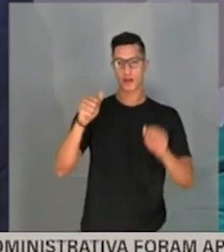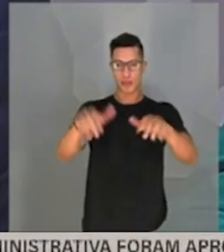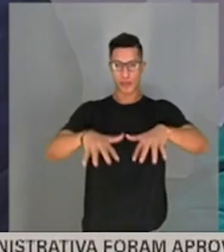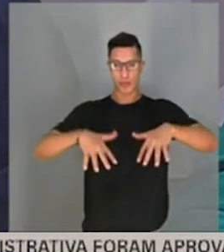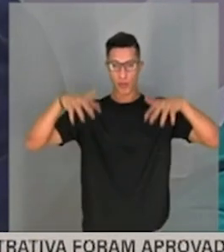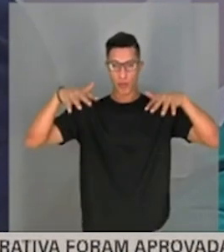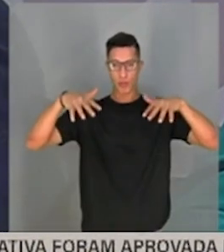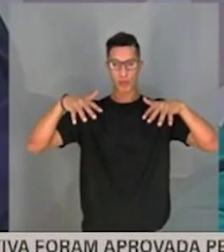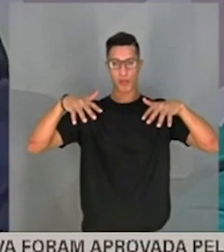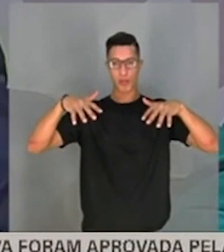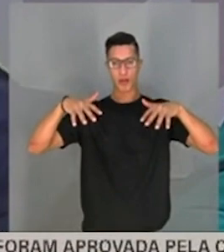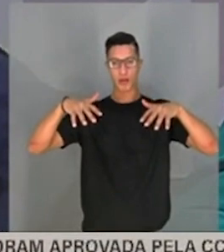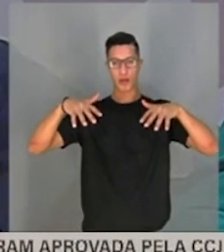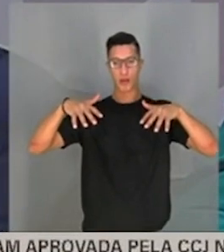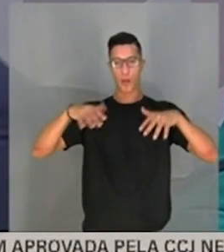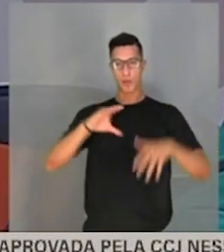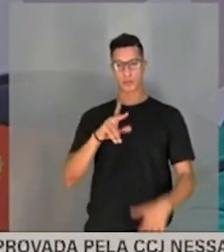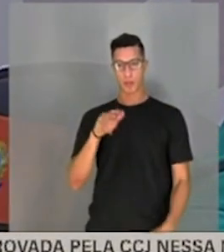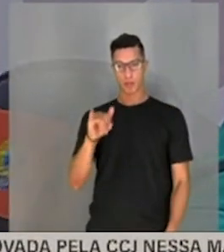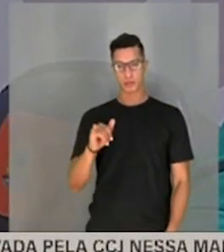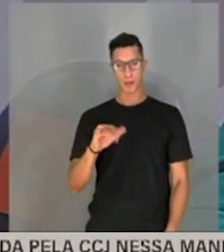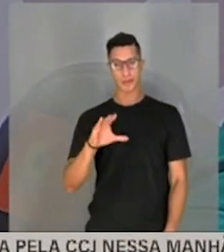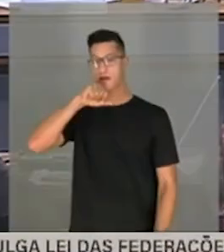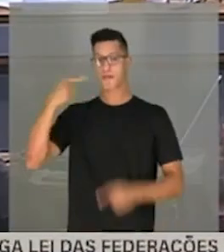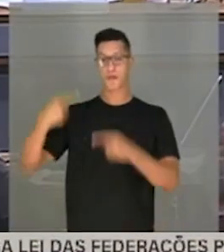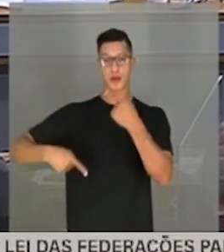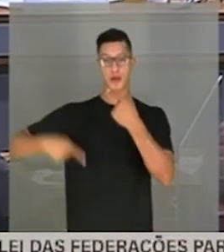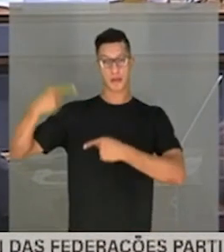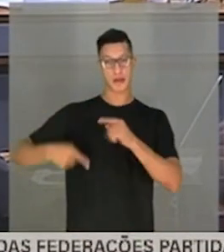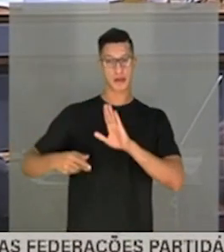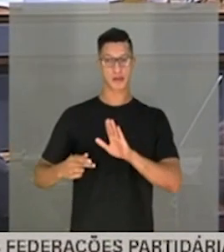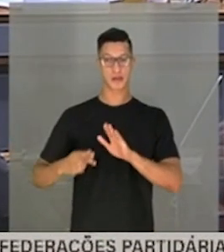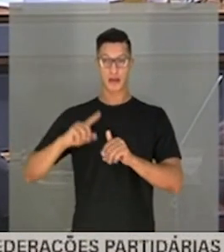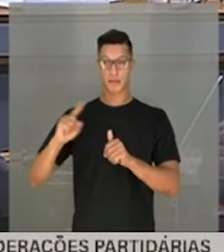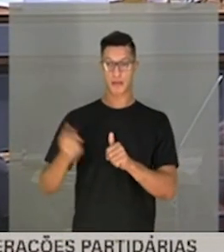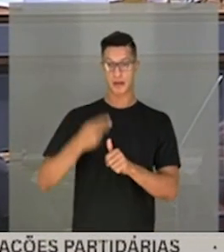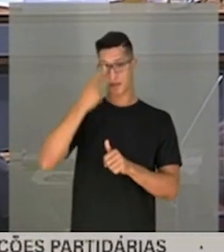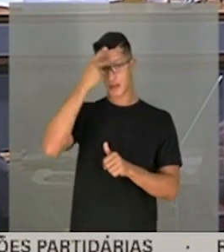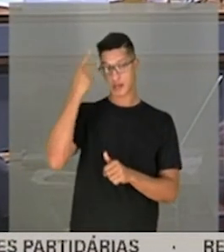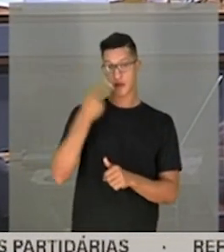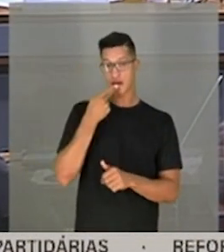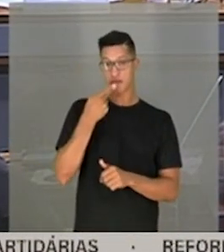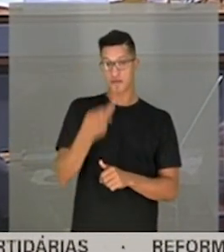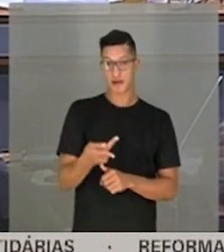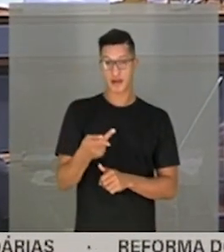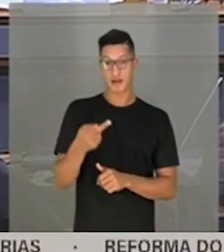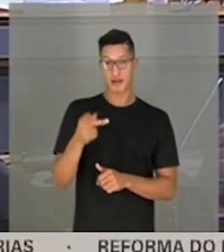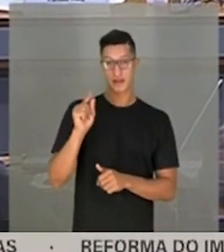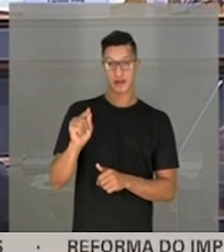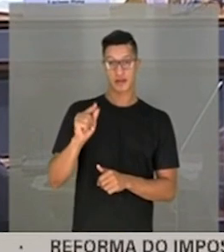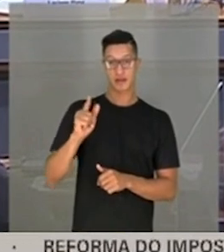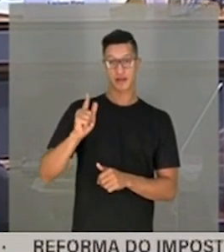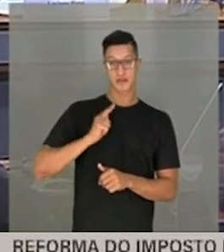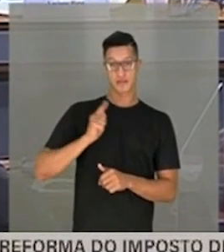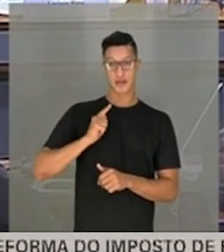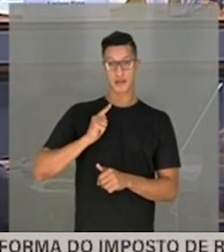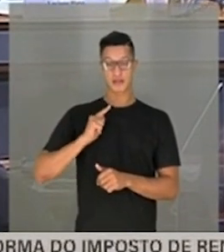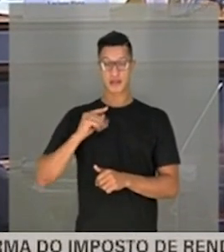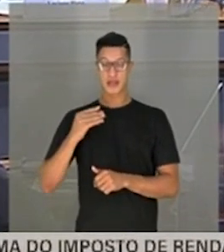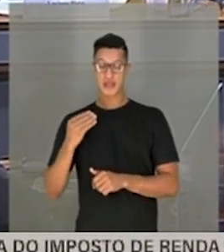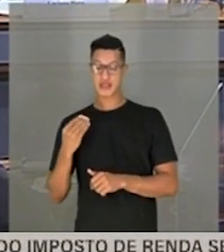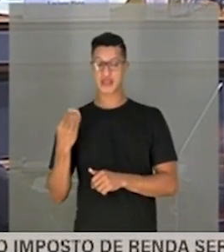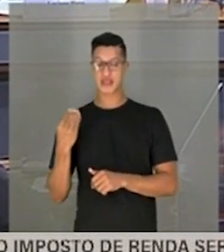da CPI da Covid. A primeira pessoa a falar que se tivesse dado